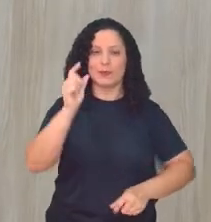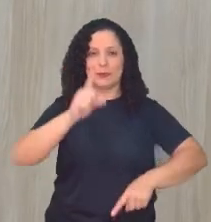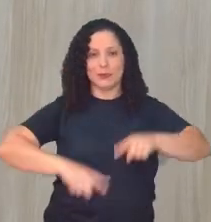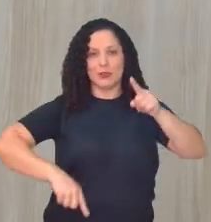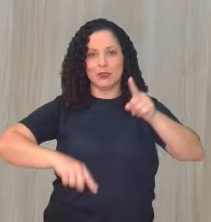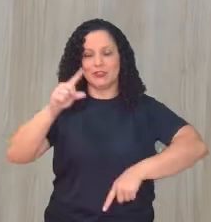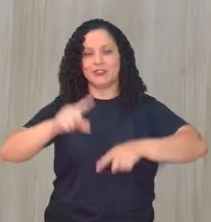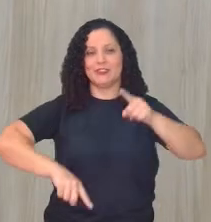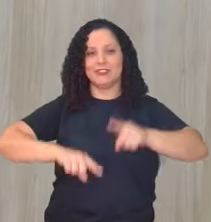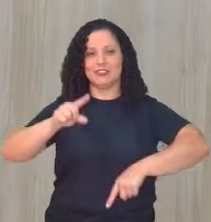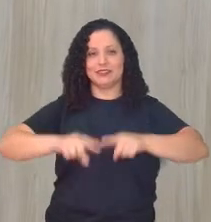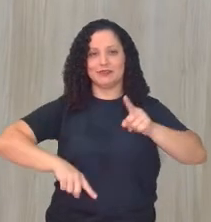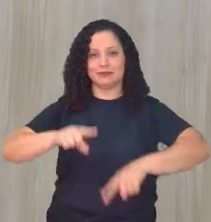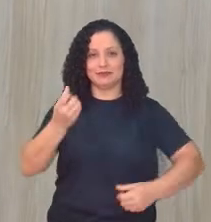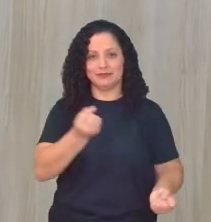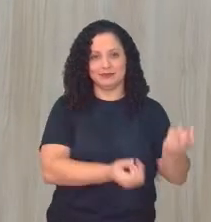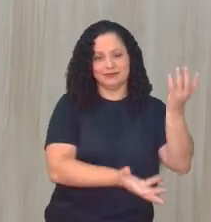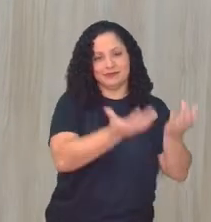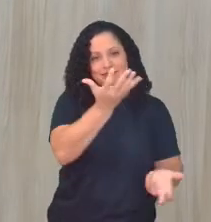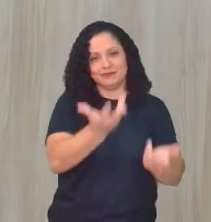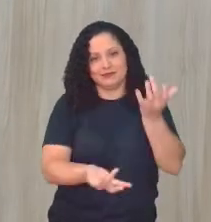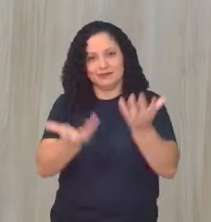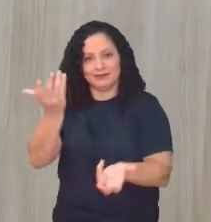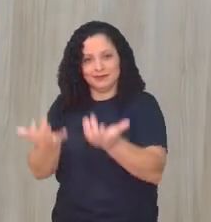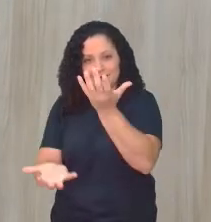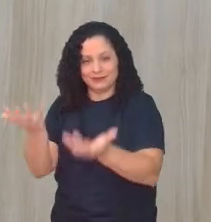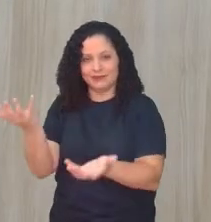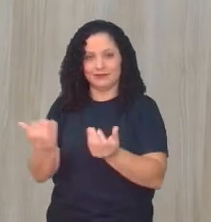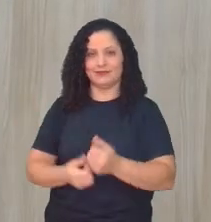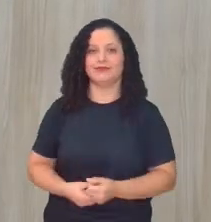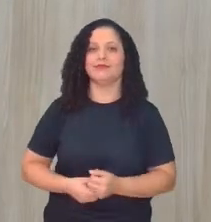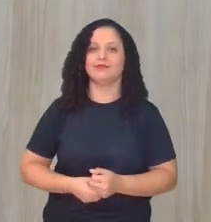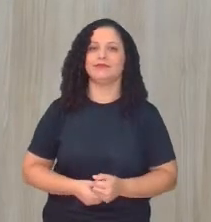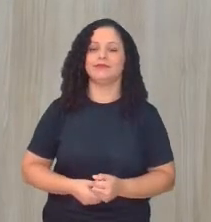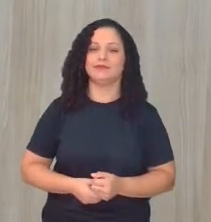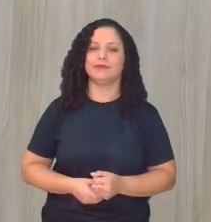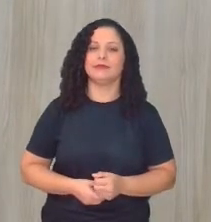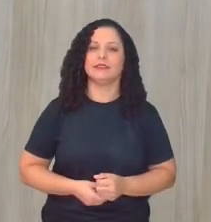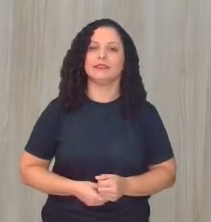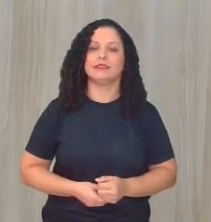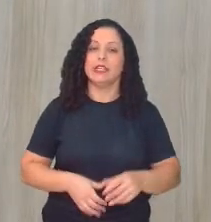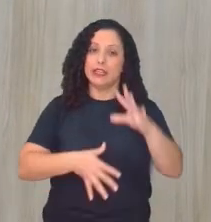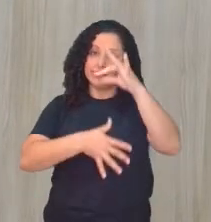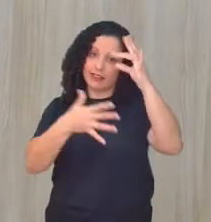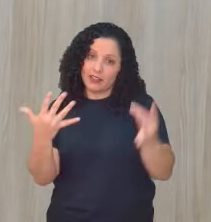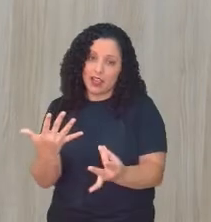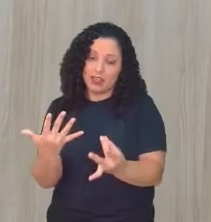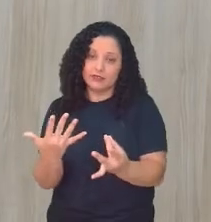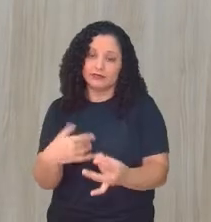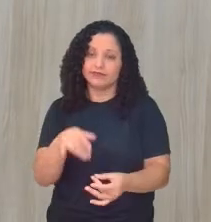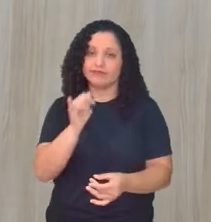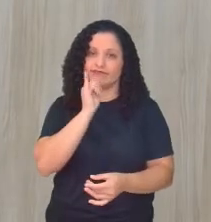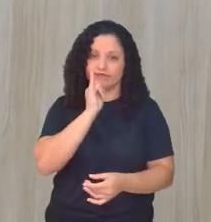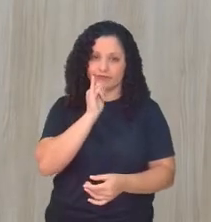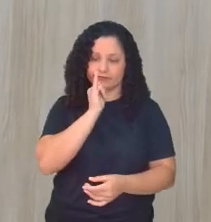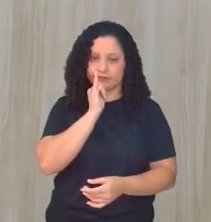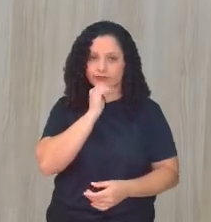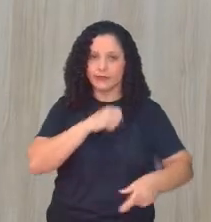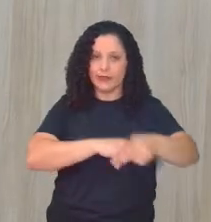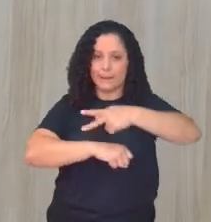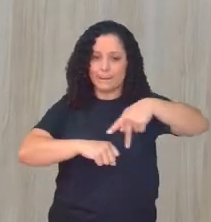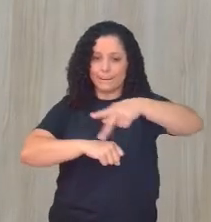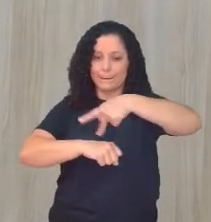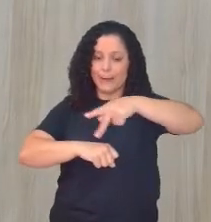gerados por essas queimadas, aí a gente tem um nível de atuação, né? Um detalhe, por exemplo, é que os países da